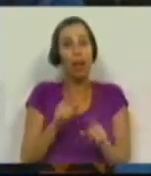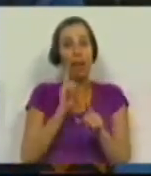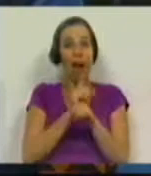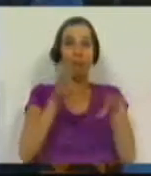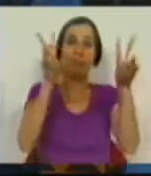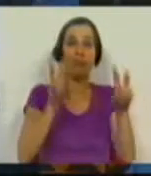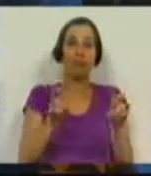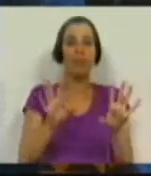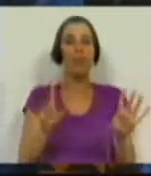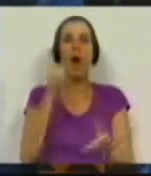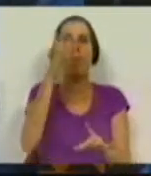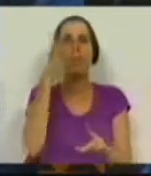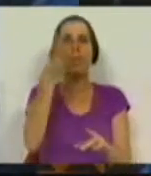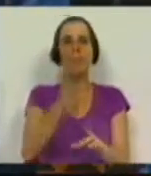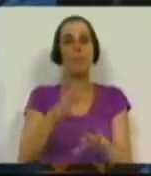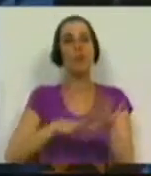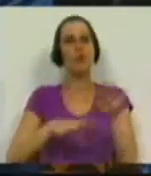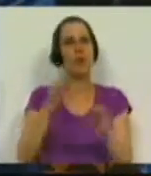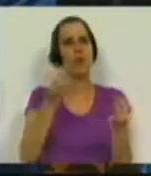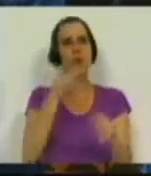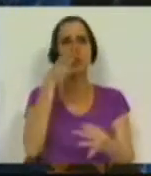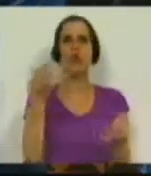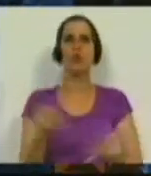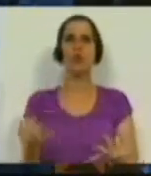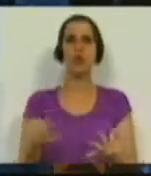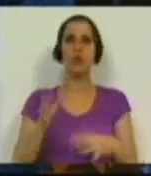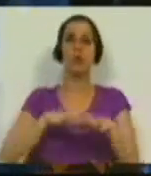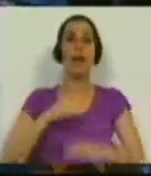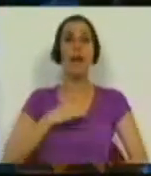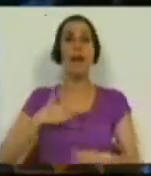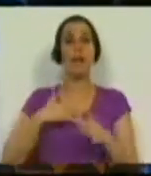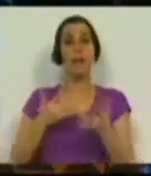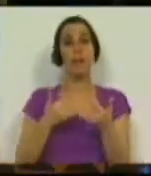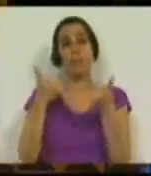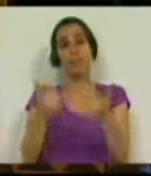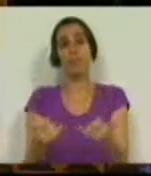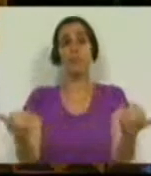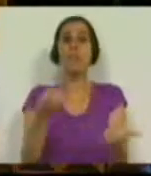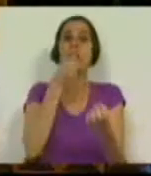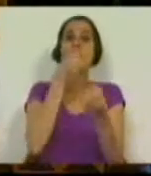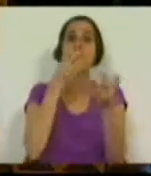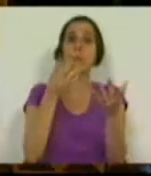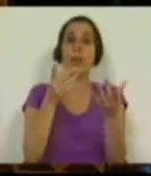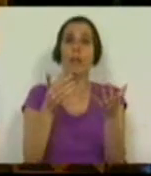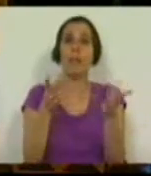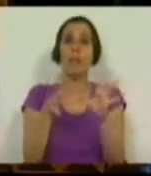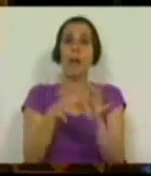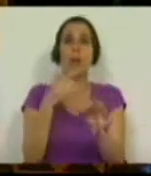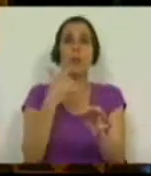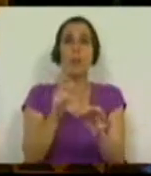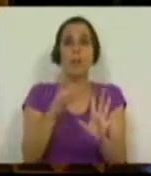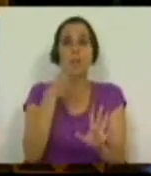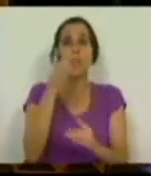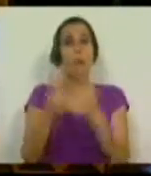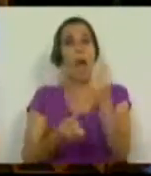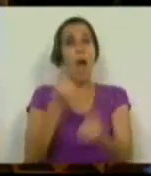esta matéria. Há uma referência que também foi feita relativamente às entidades que sucede, e, obviamente, ainda bem que sucede, mas não pode deixar de ser